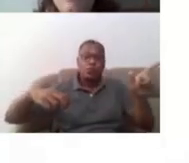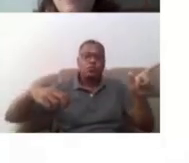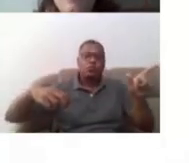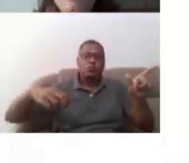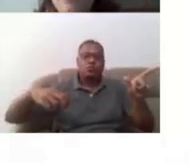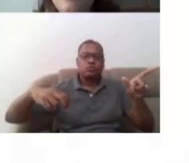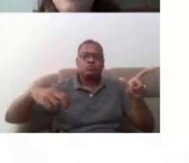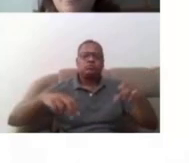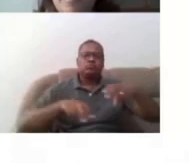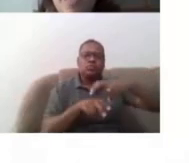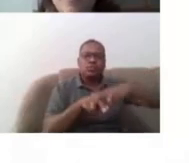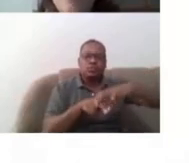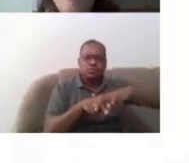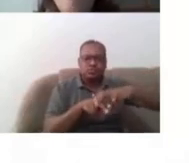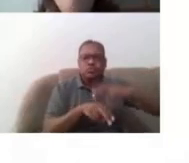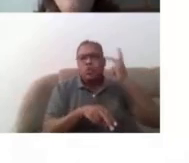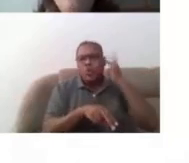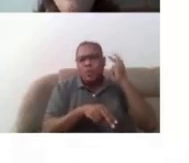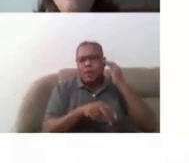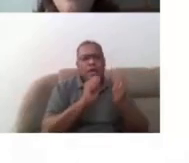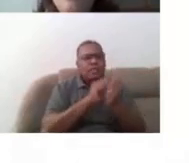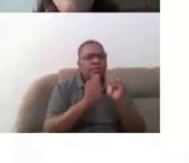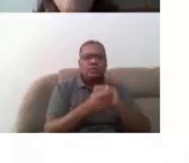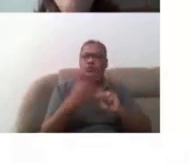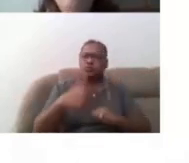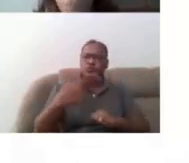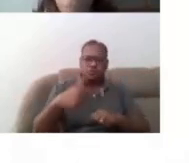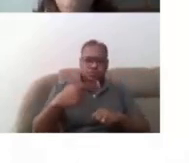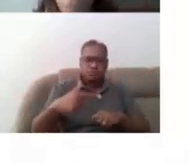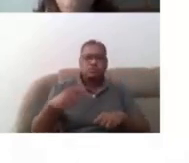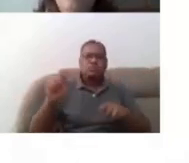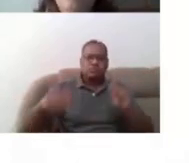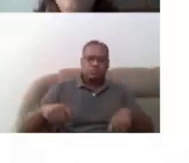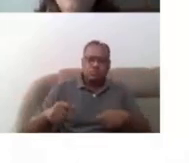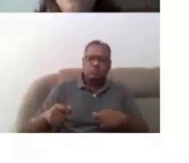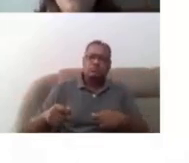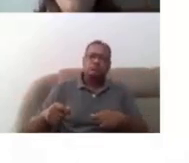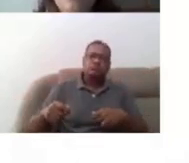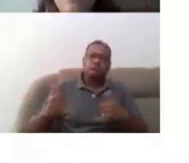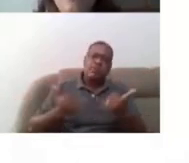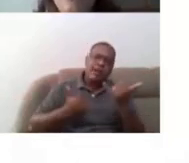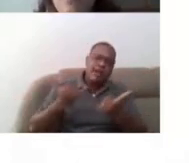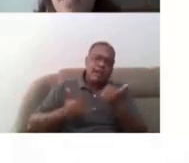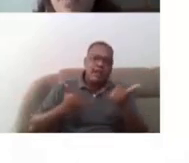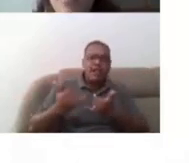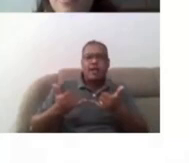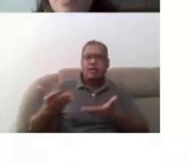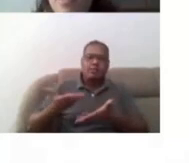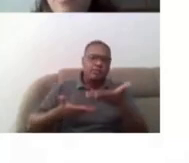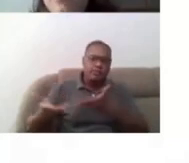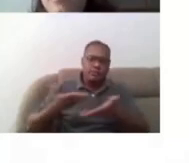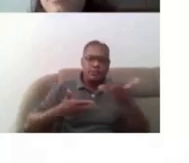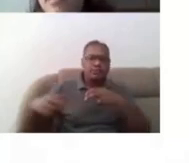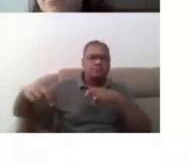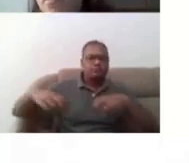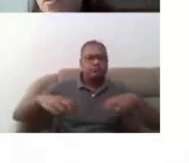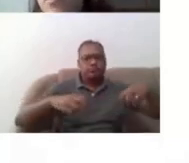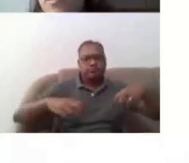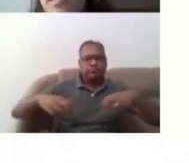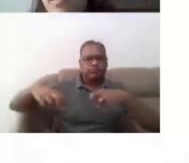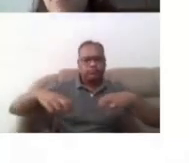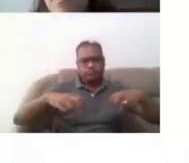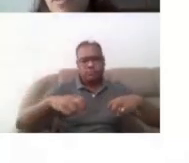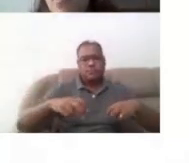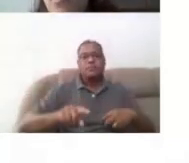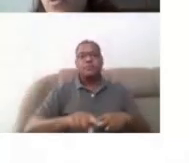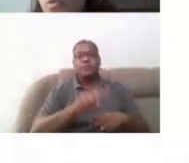cadeira, né? É uma ser adaptada para permitir a interação das crianças com e sem deficiência. E a terceira foto,